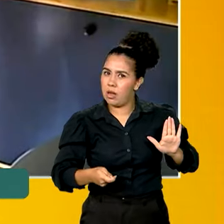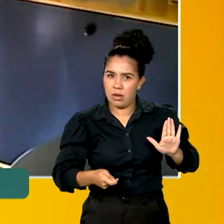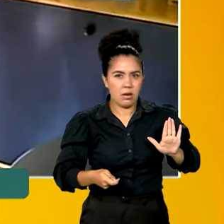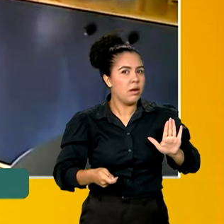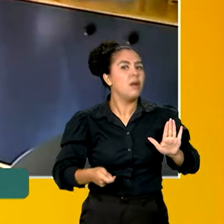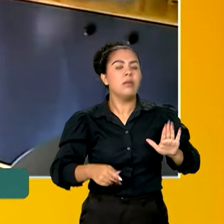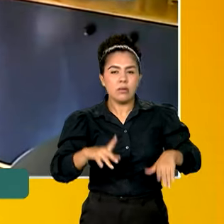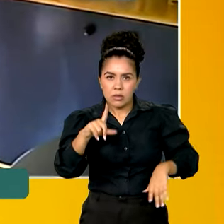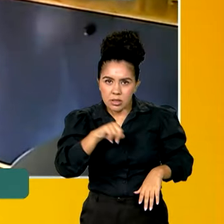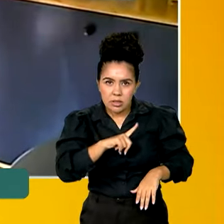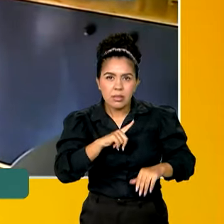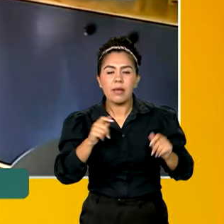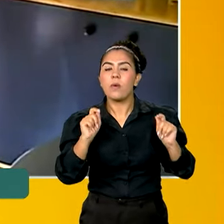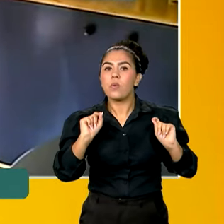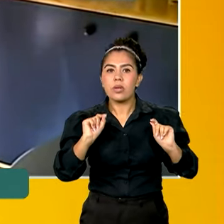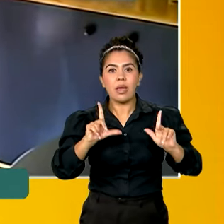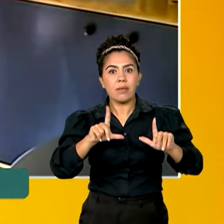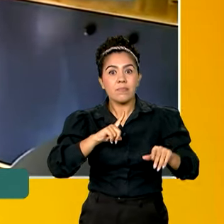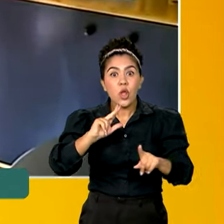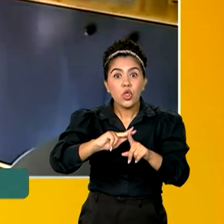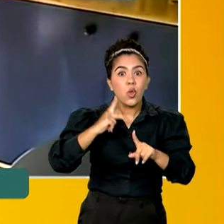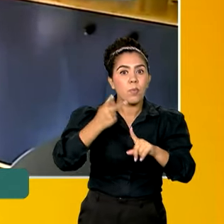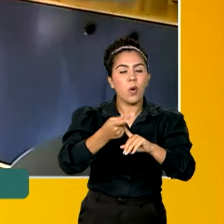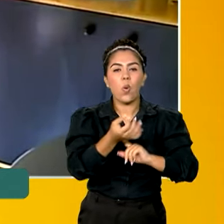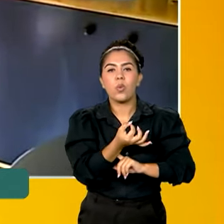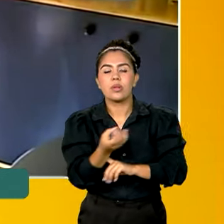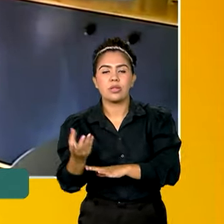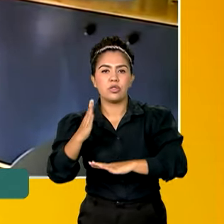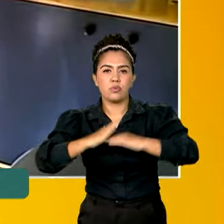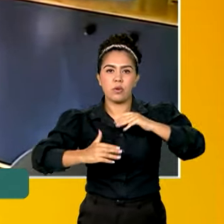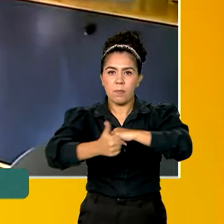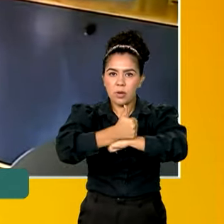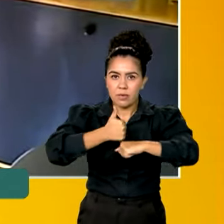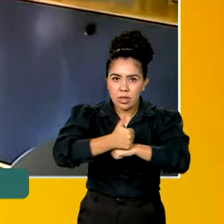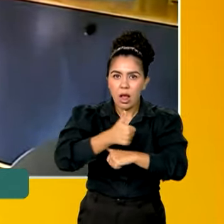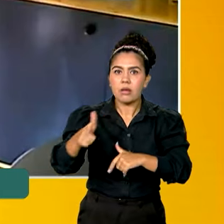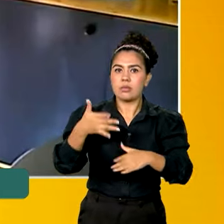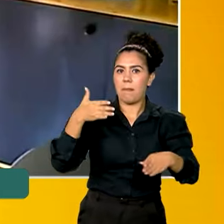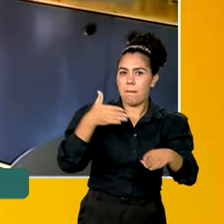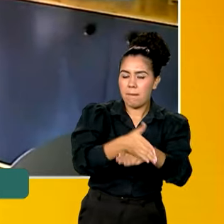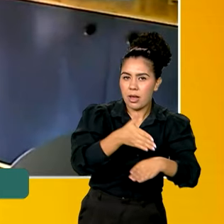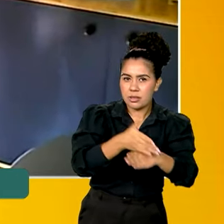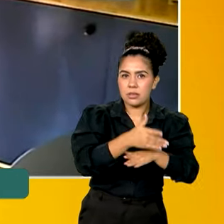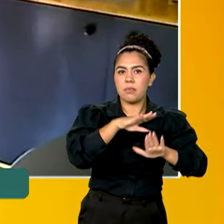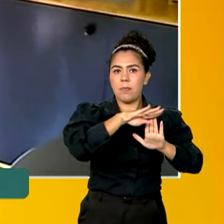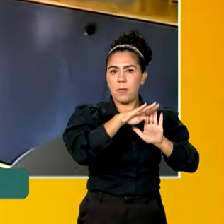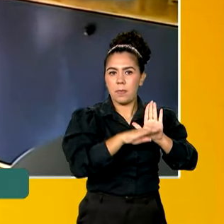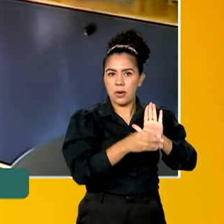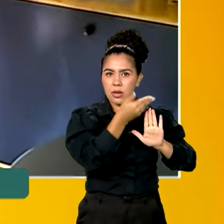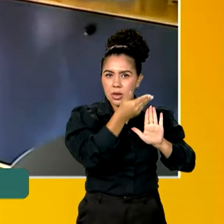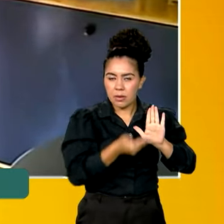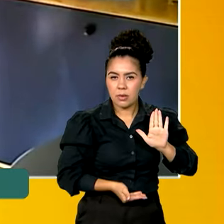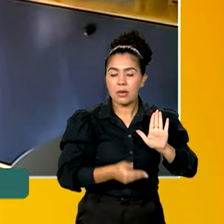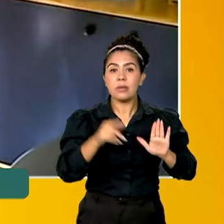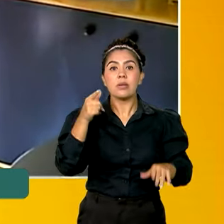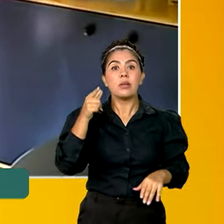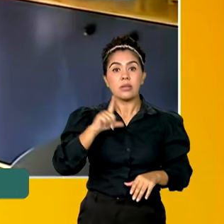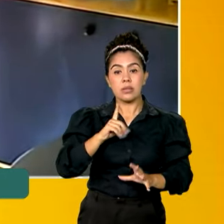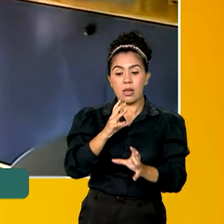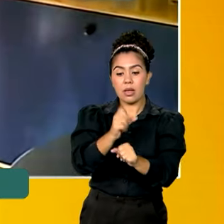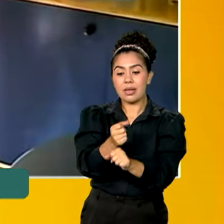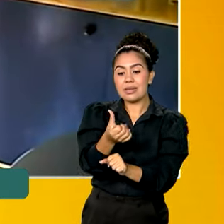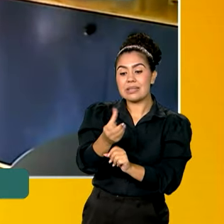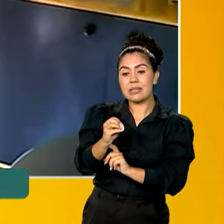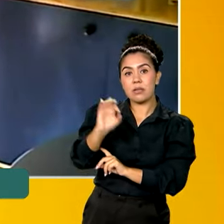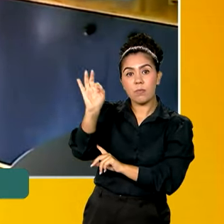possibilidade de ter dobrado o número de médicos participantes do programa, fazendo com que hoje mais de 60%